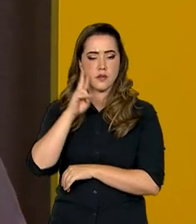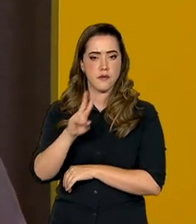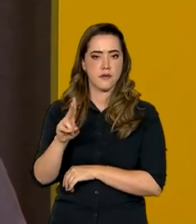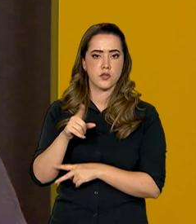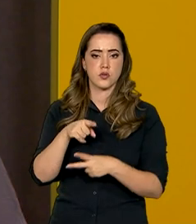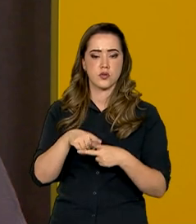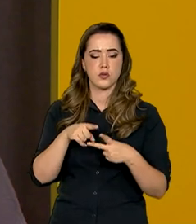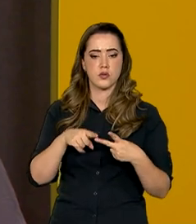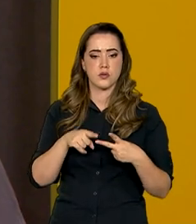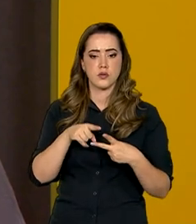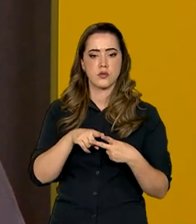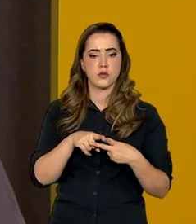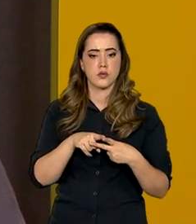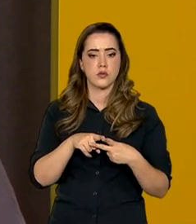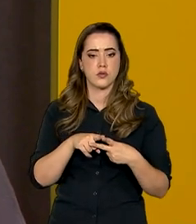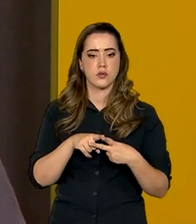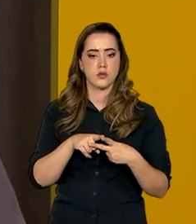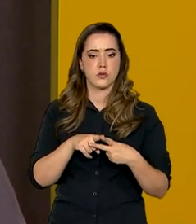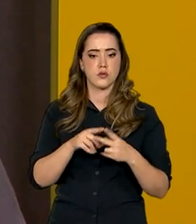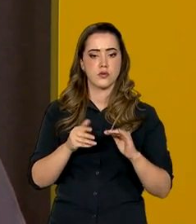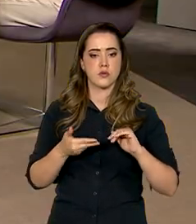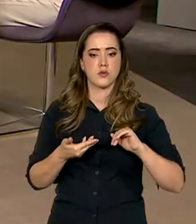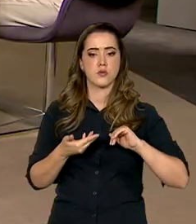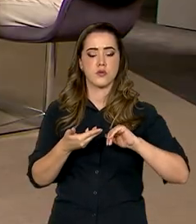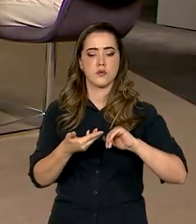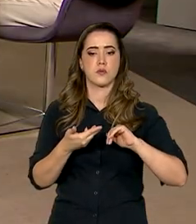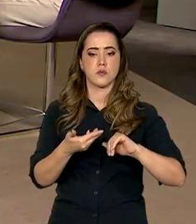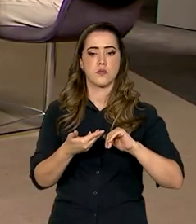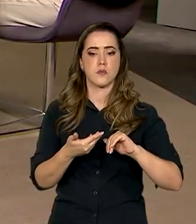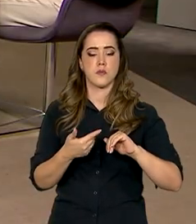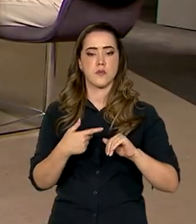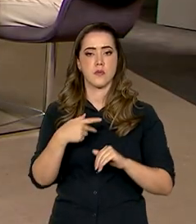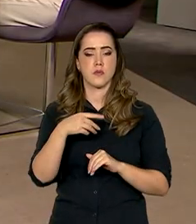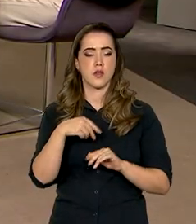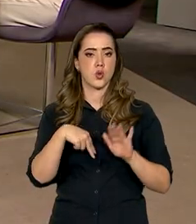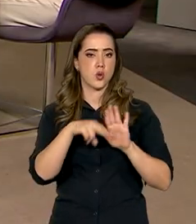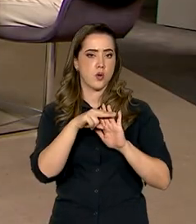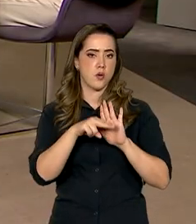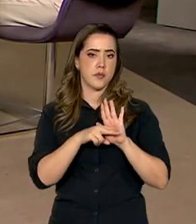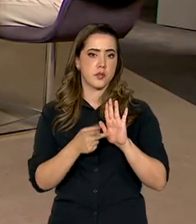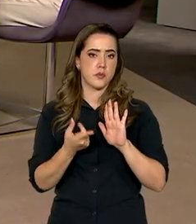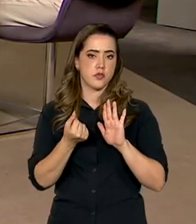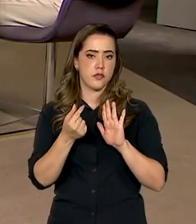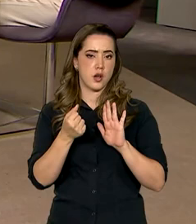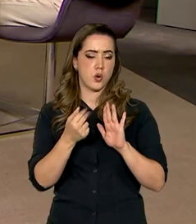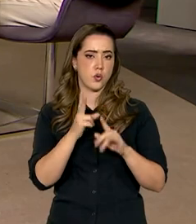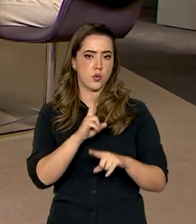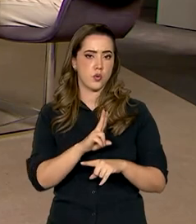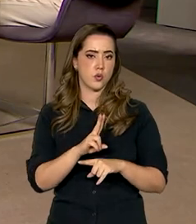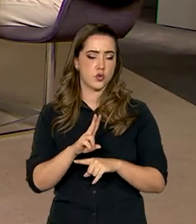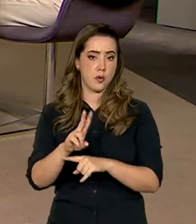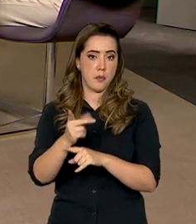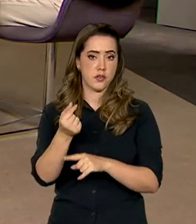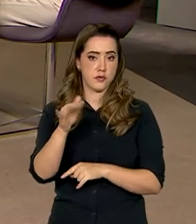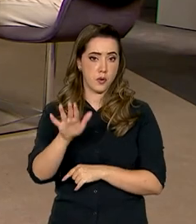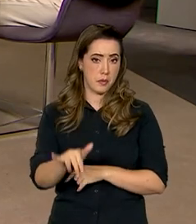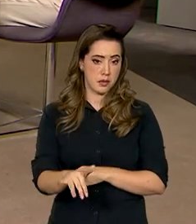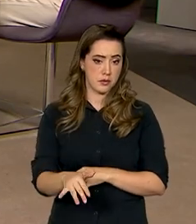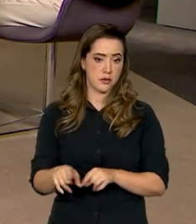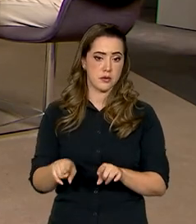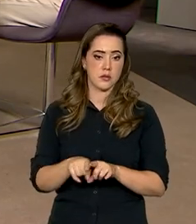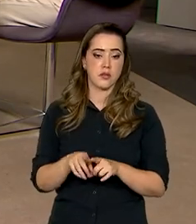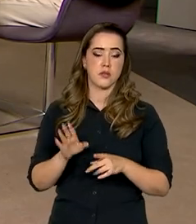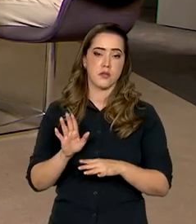duas matérias no Congresso. Na verdade, um pacote de medidas para baratear o crédito no país, o que deve